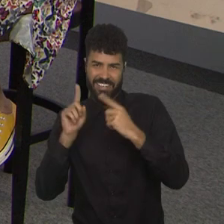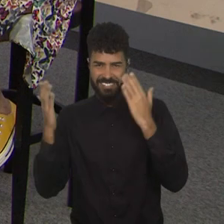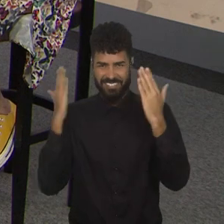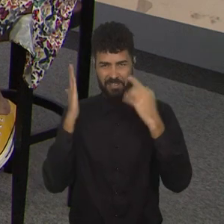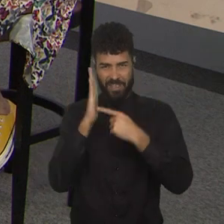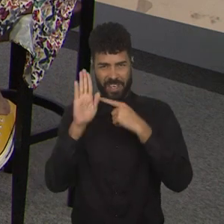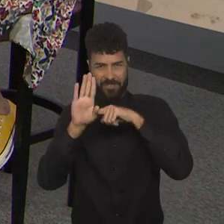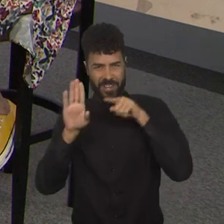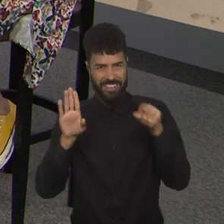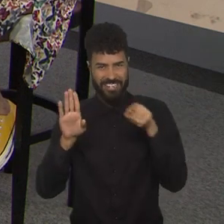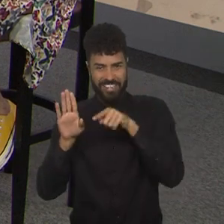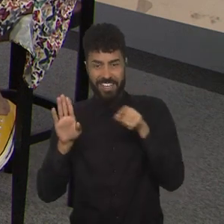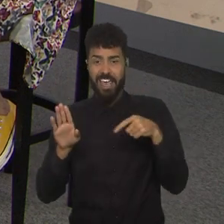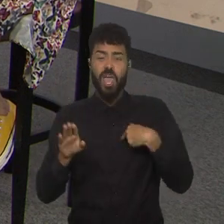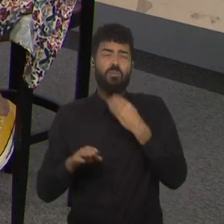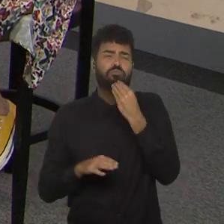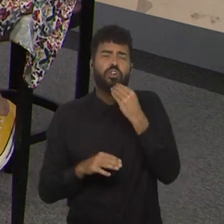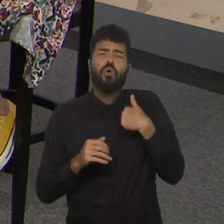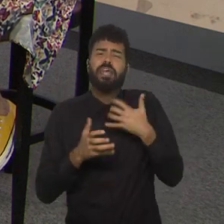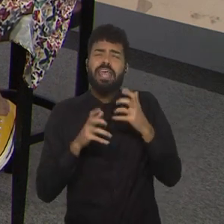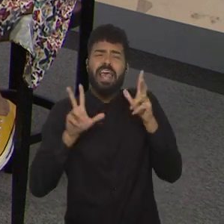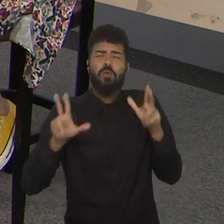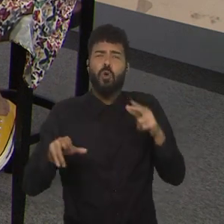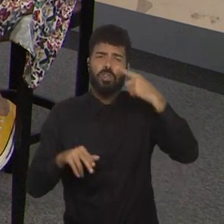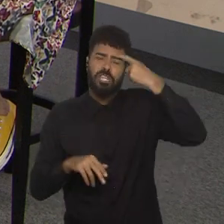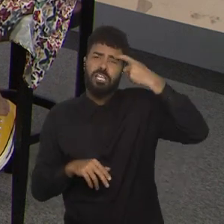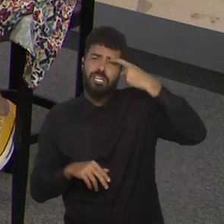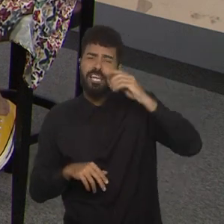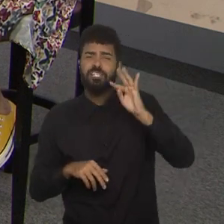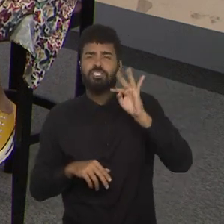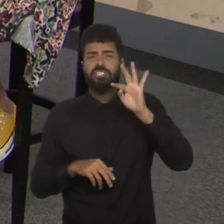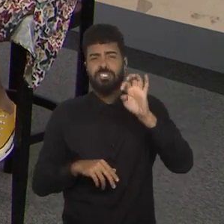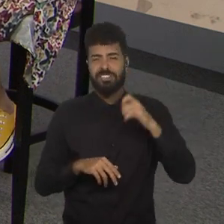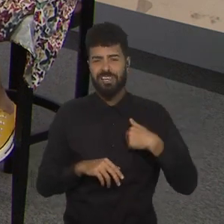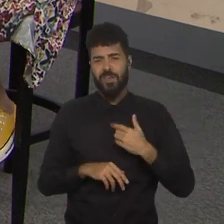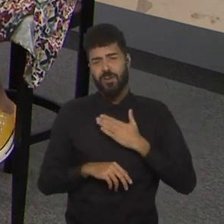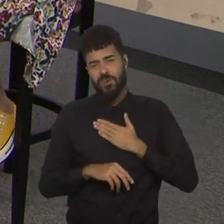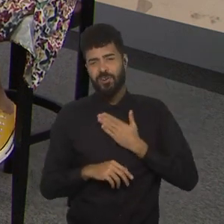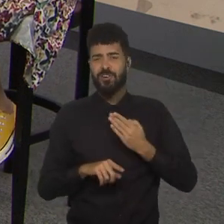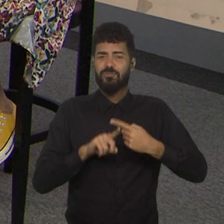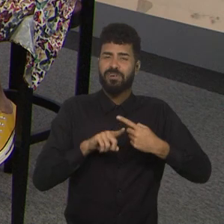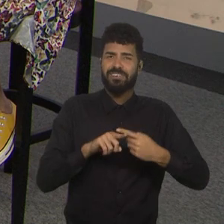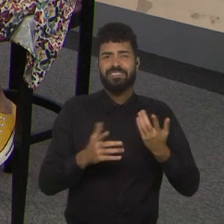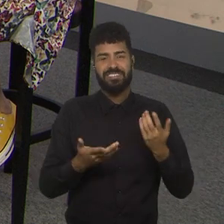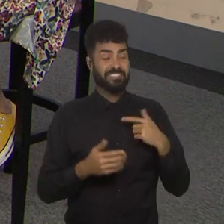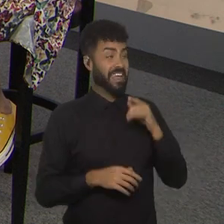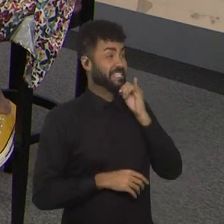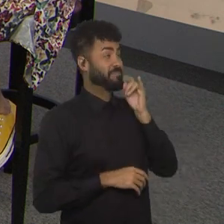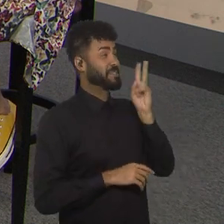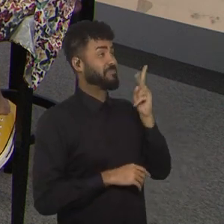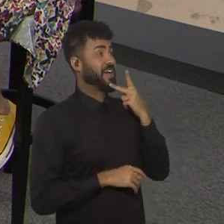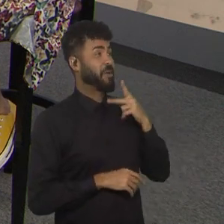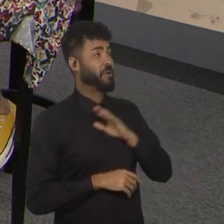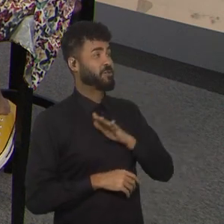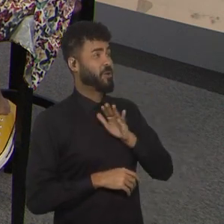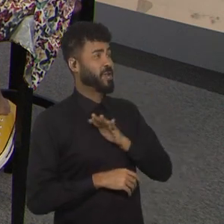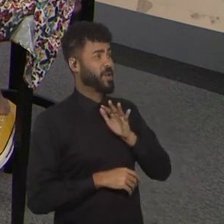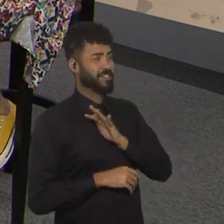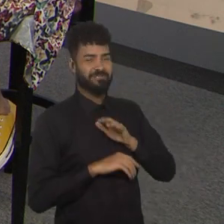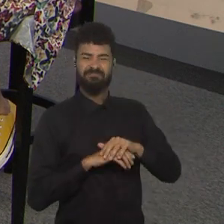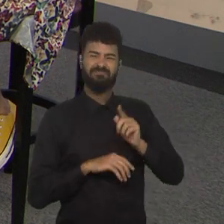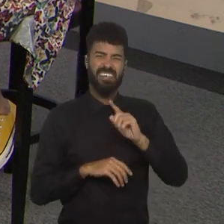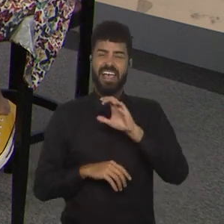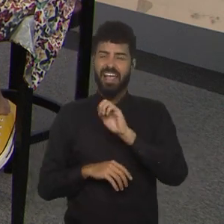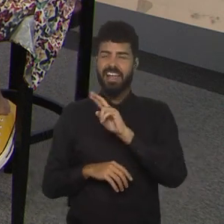não é a toa, eu queria fosse o Tite, eu queria que o Tite, sabe, eu queria que ela fosse o Tite, do Brandão do Corinthians, ela não é, ela é o